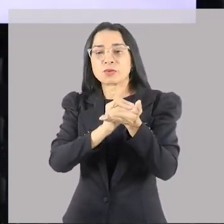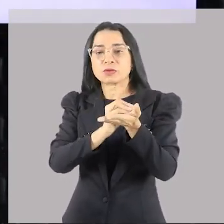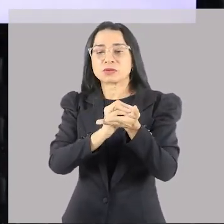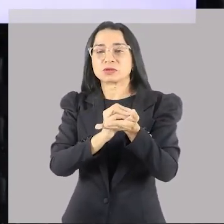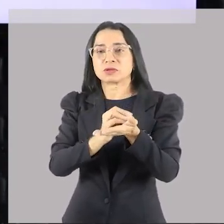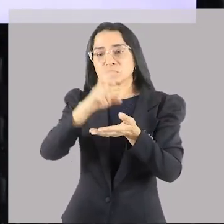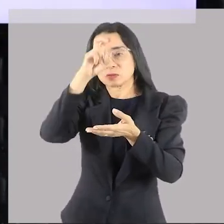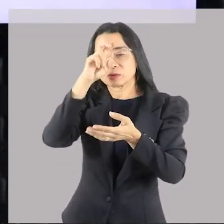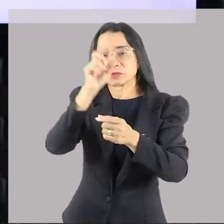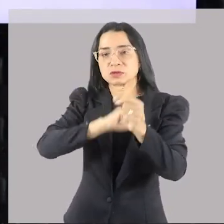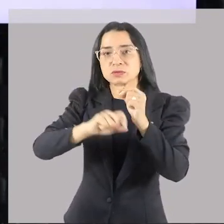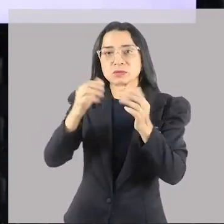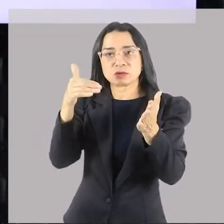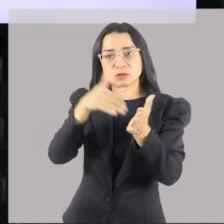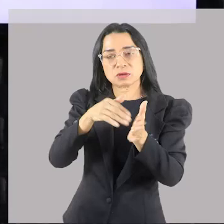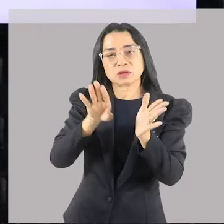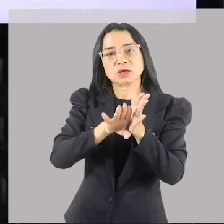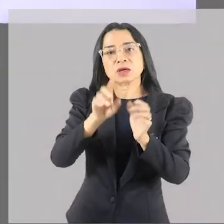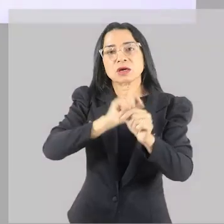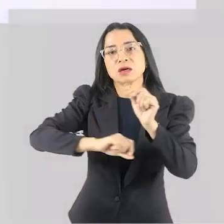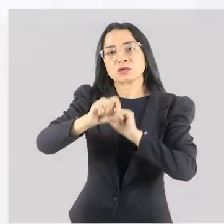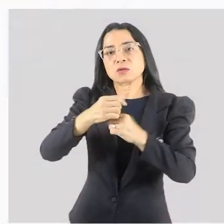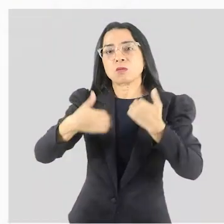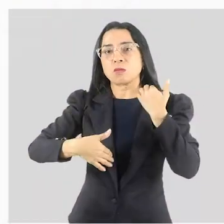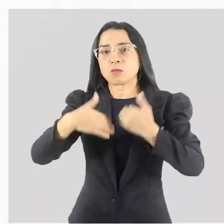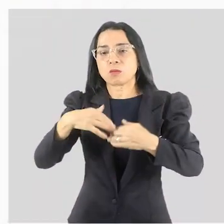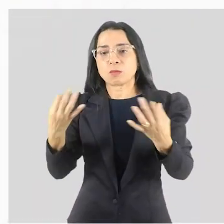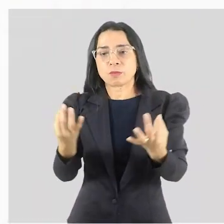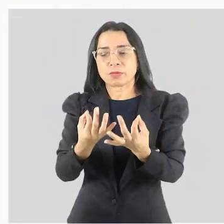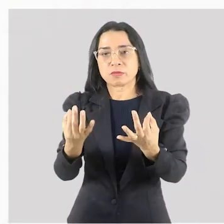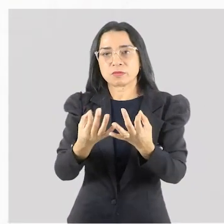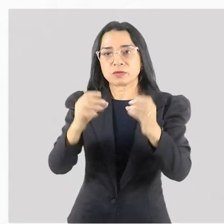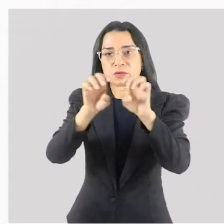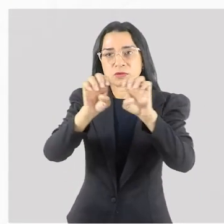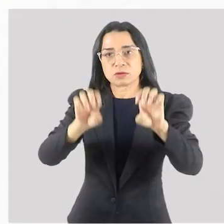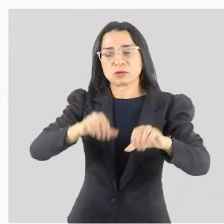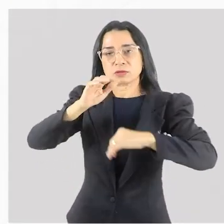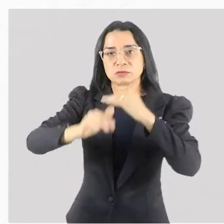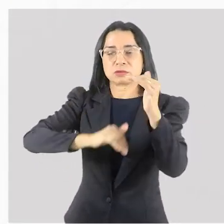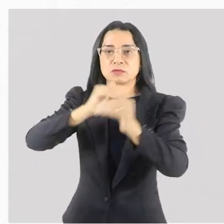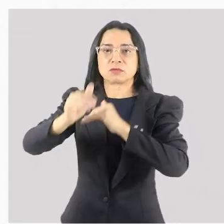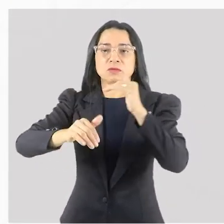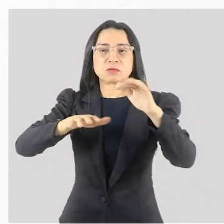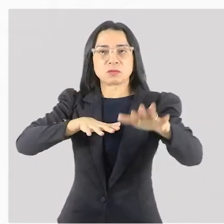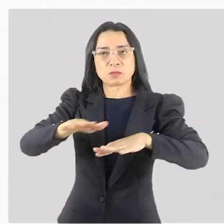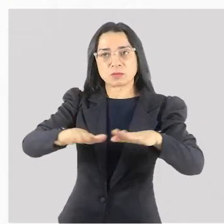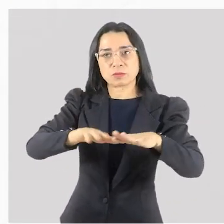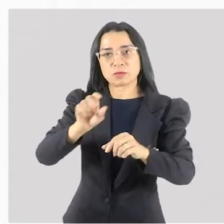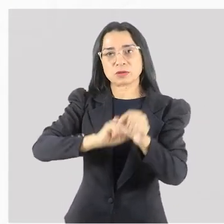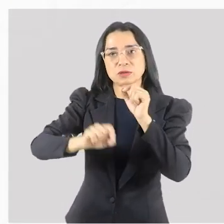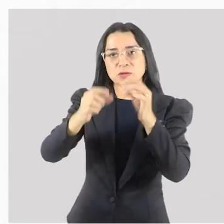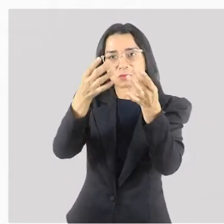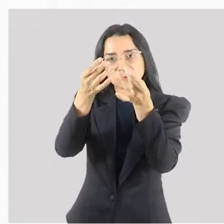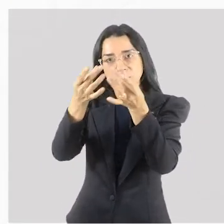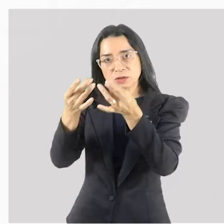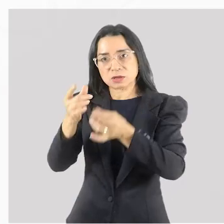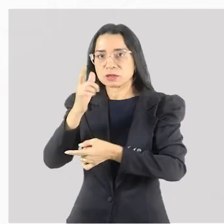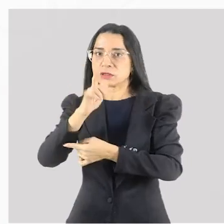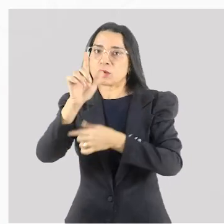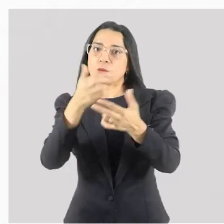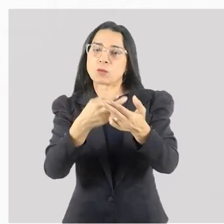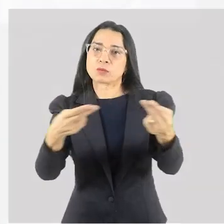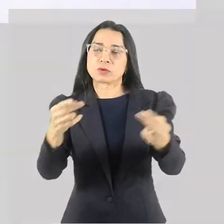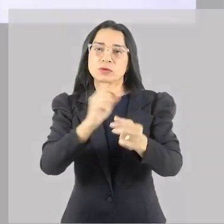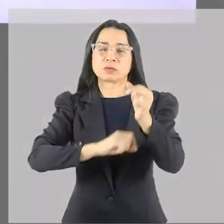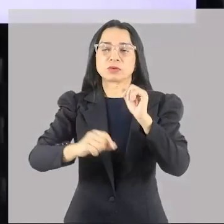corpo perfeito. E essas estátuas evoluem no período helenístico para movimentação, detalhes, entre outras coisas,